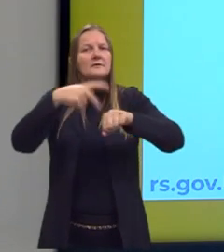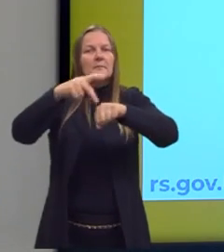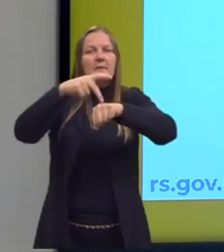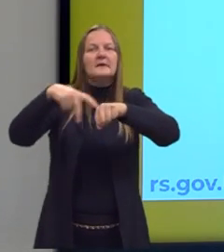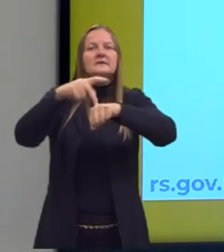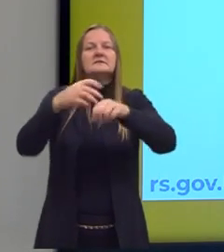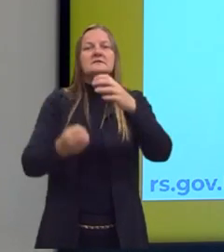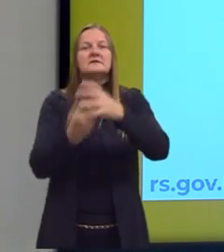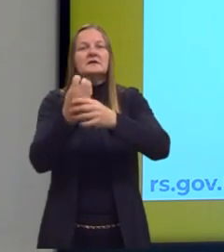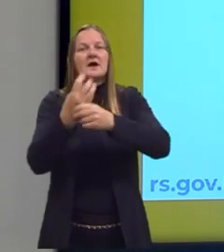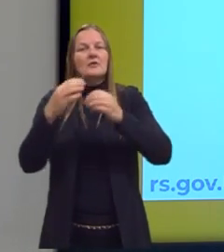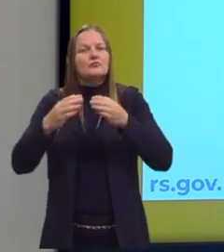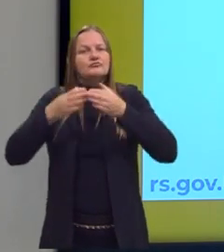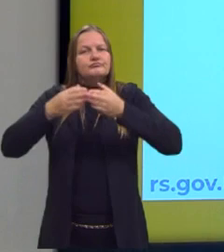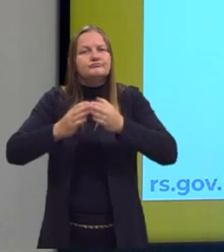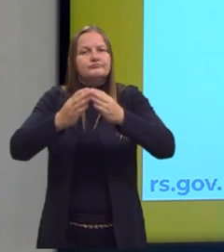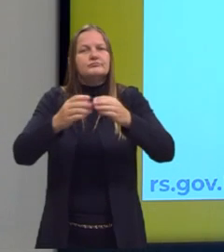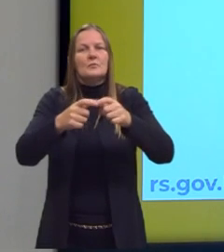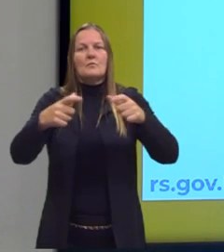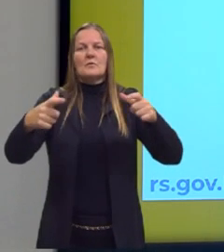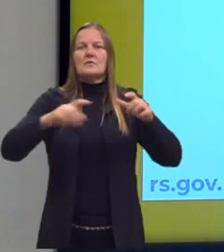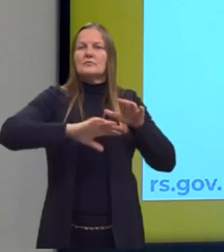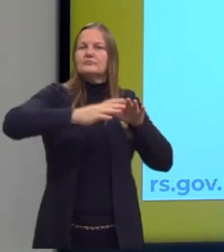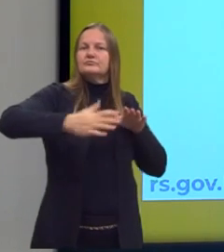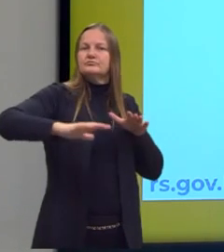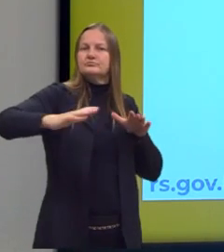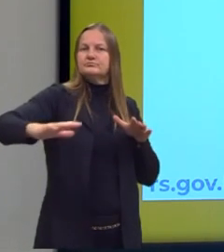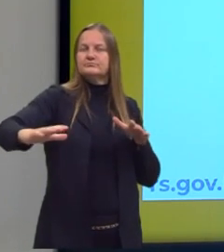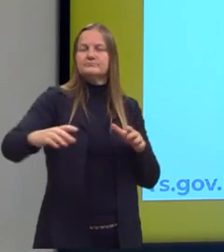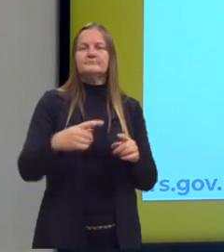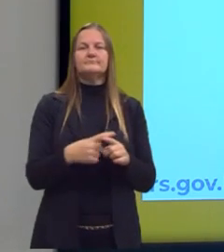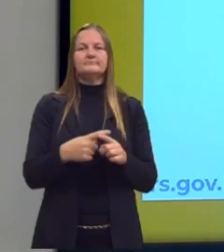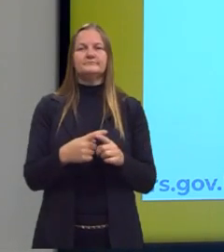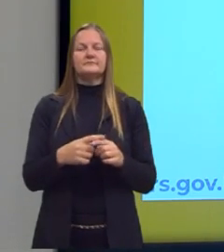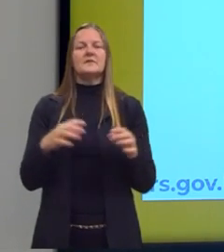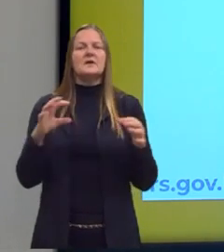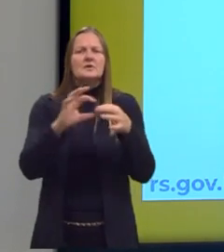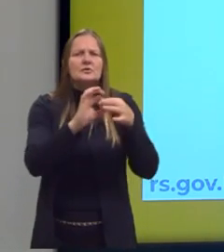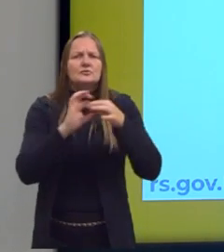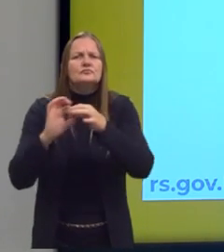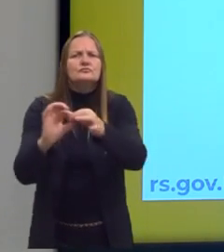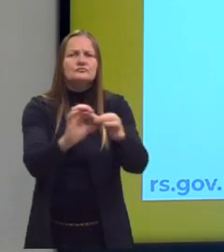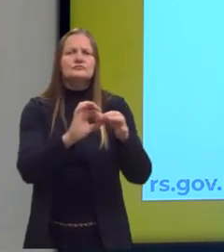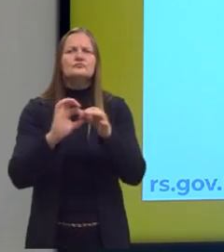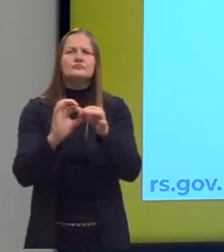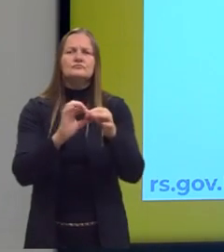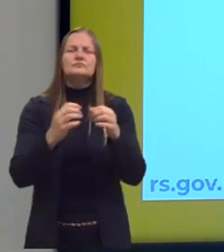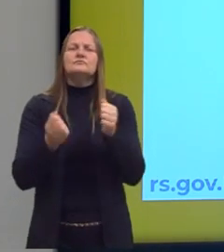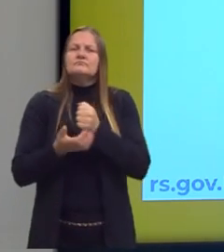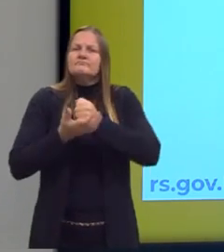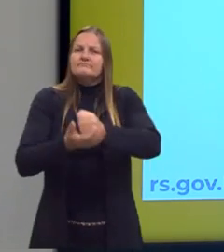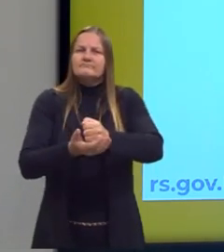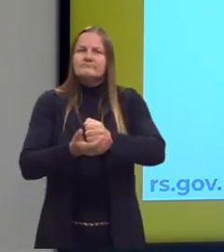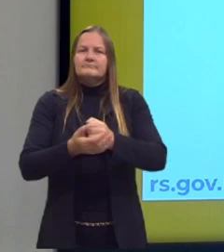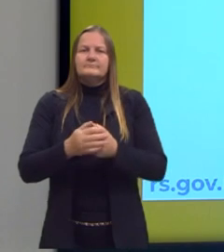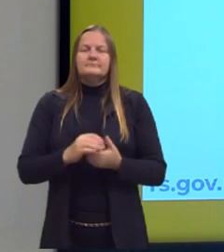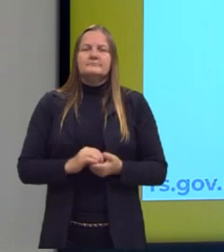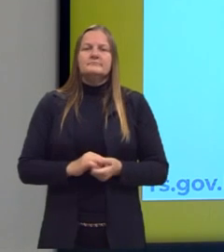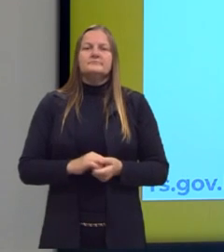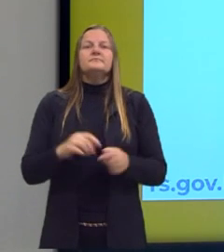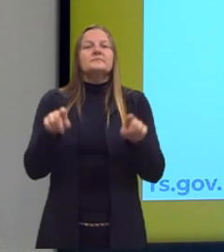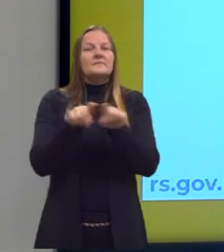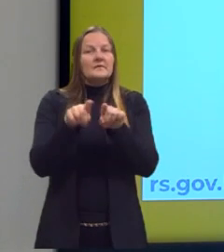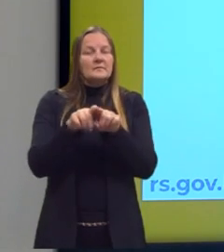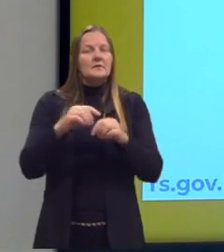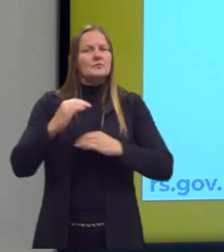lançar essas grandes navegações, essa expansão marítima. Então, o fato de eles terem se unificado cedo, ajudou nisso. Teve